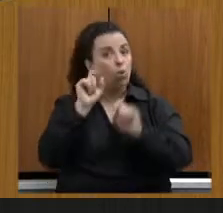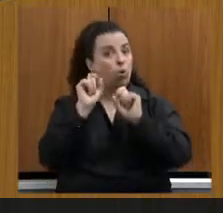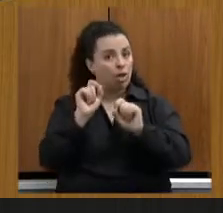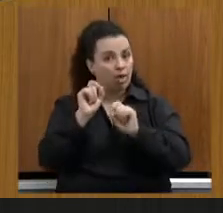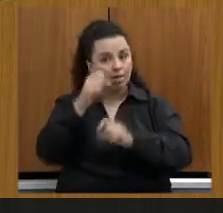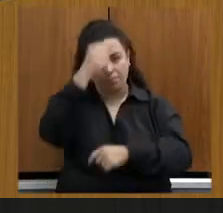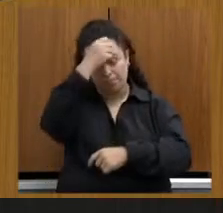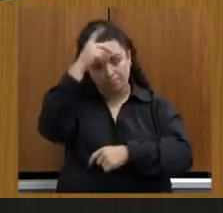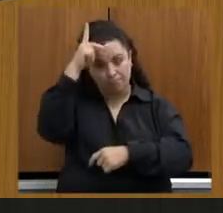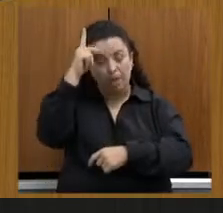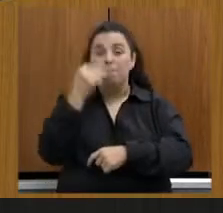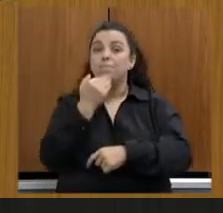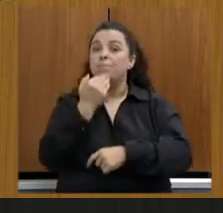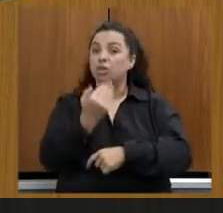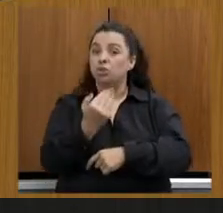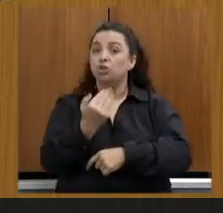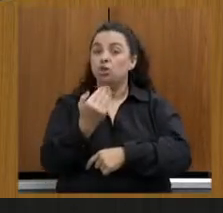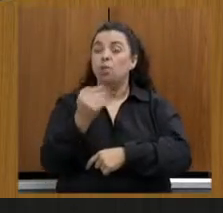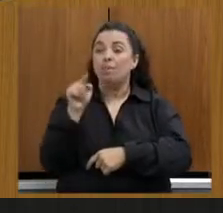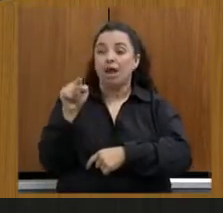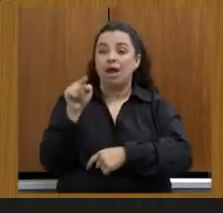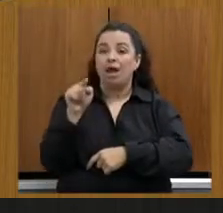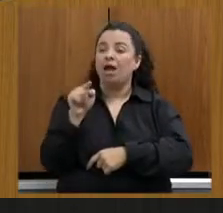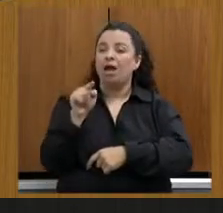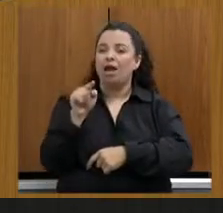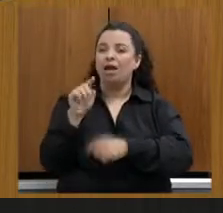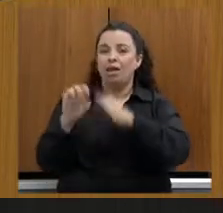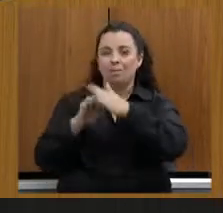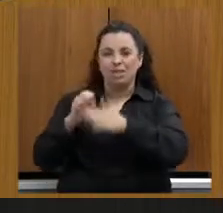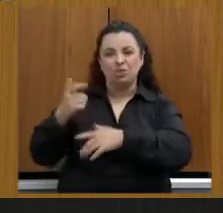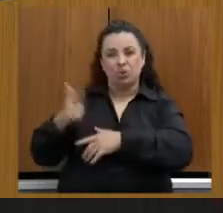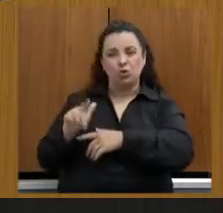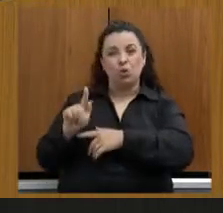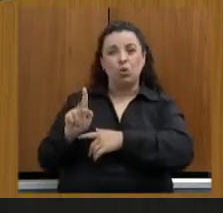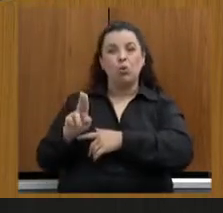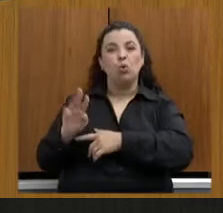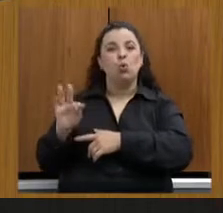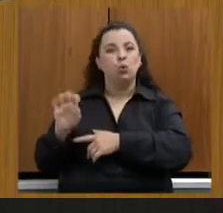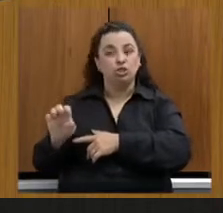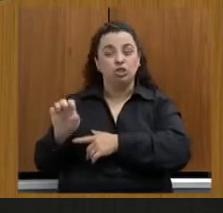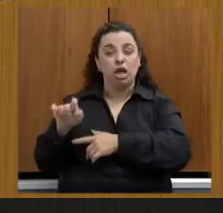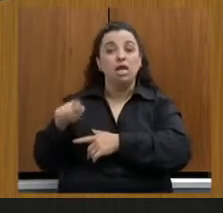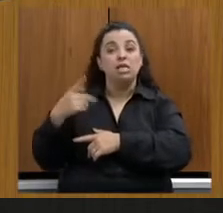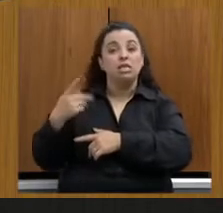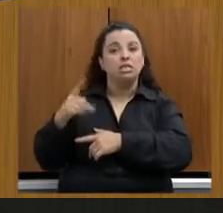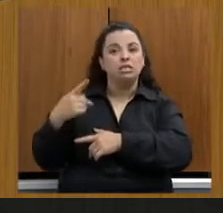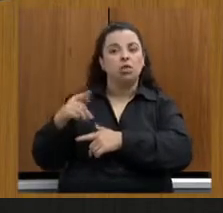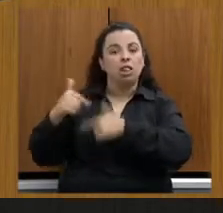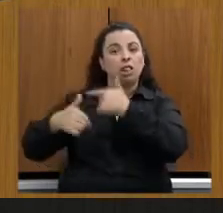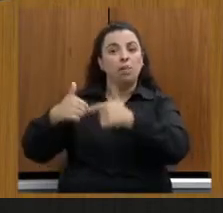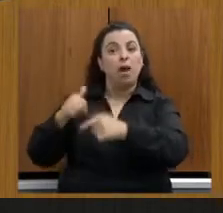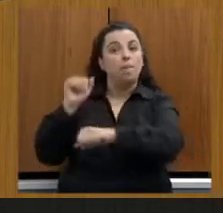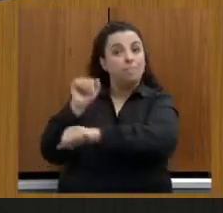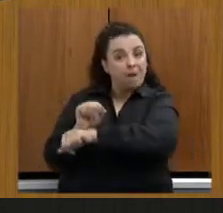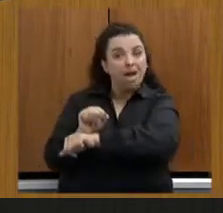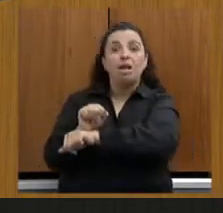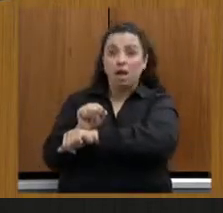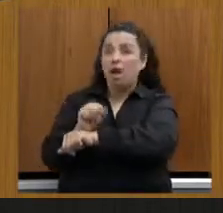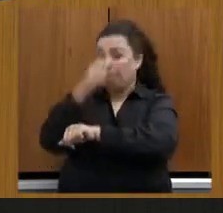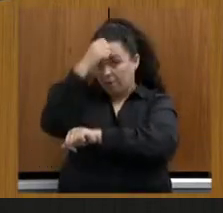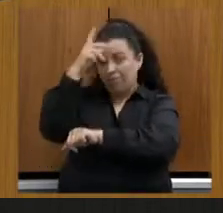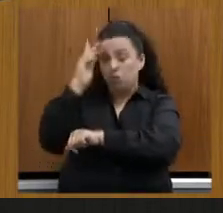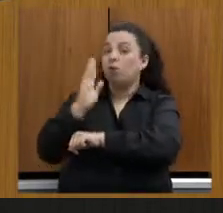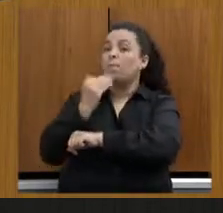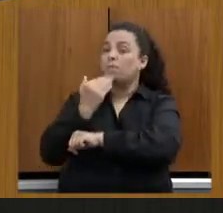embargar o empreendimento da GUT. Estou com a petição inicial, aliás, estou com a contestação do Estado, defendendo a GUT